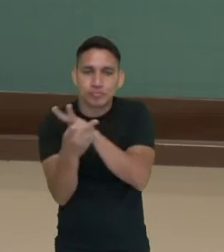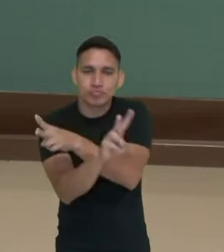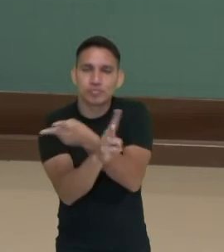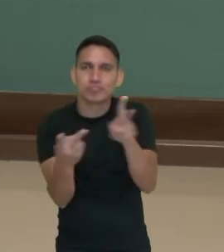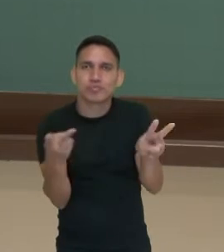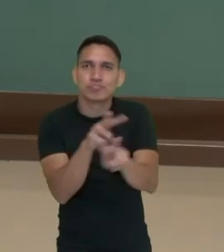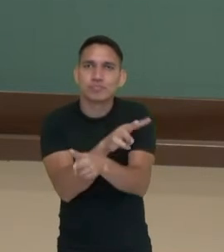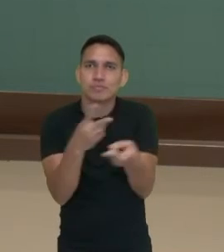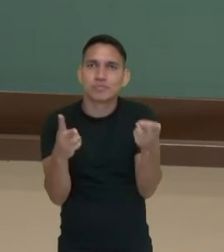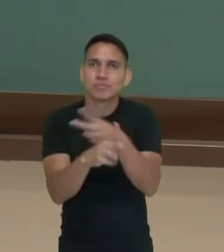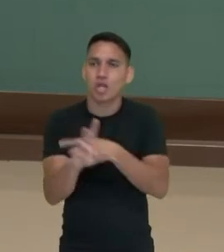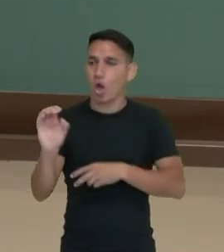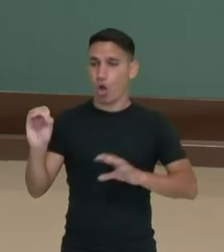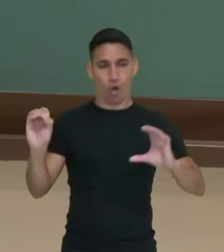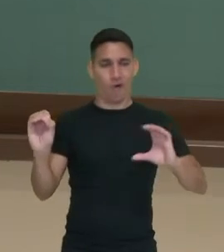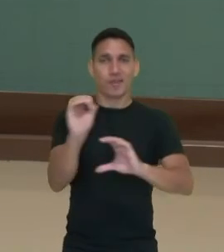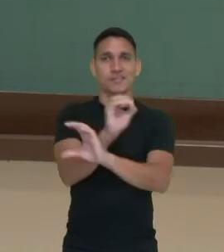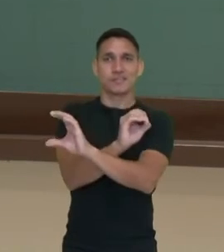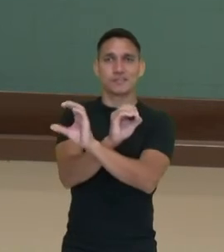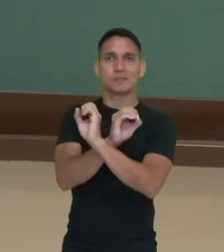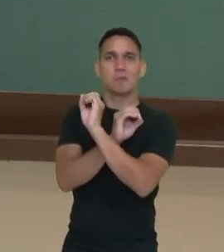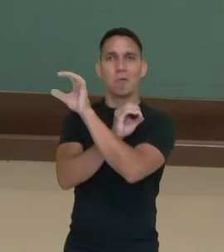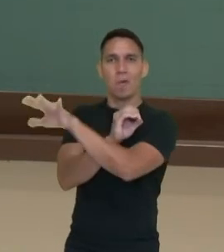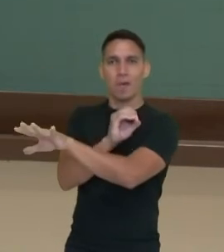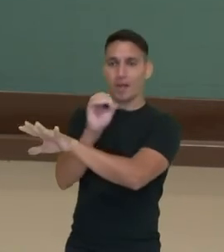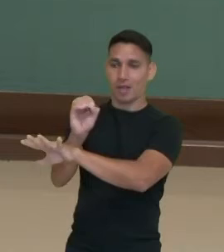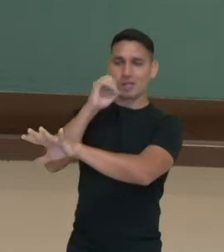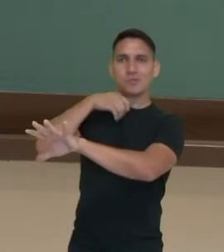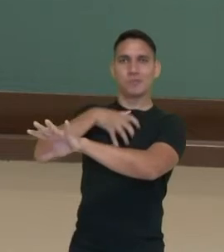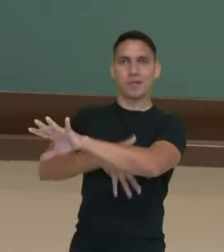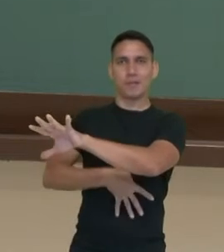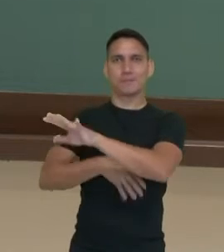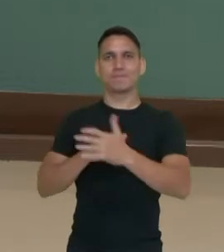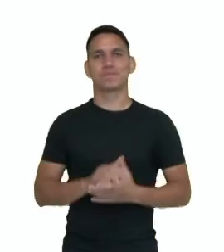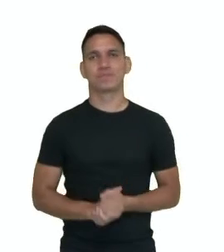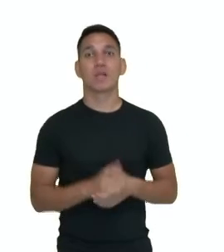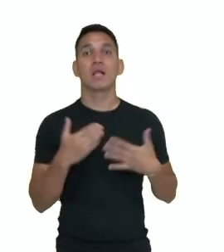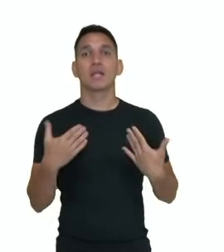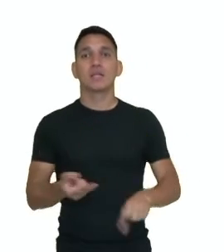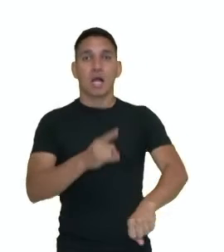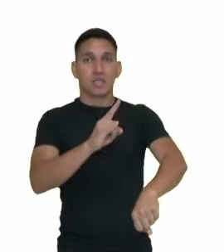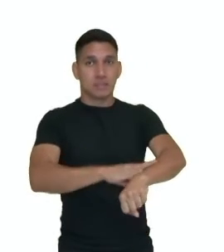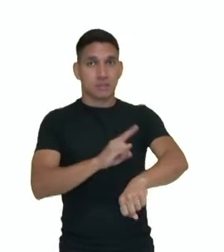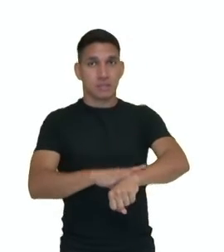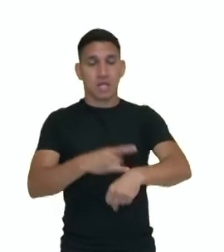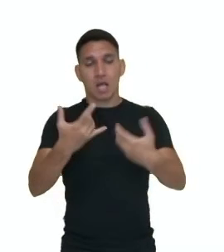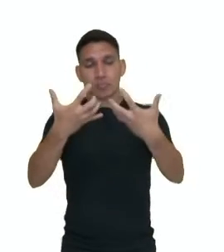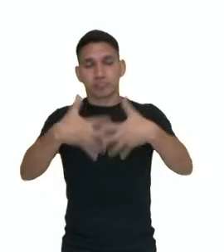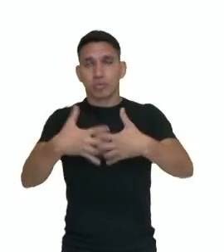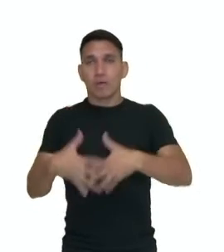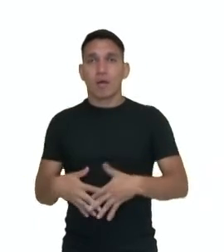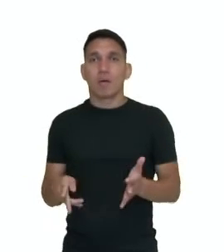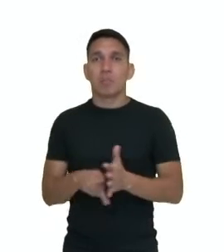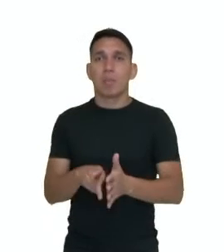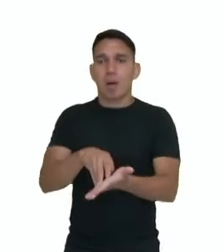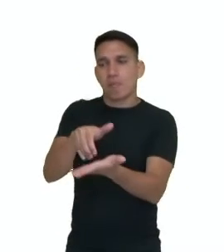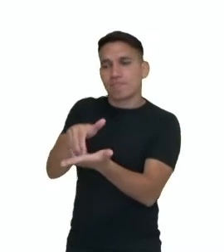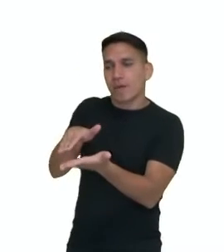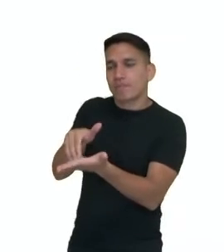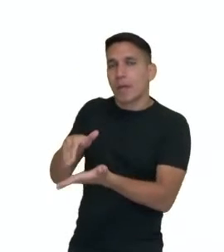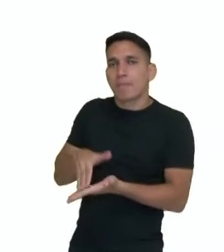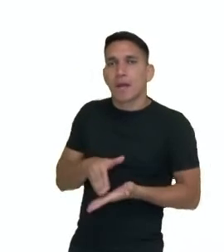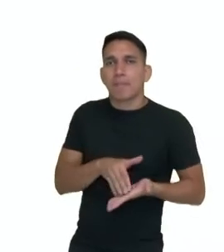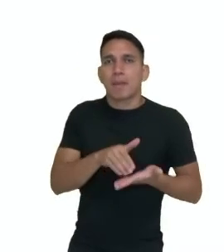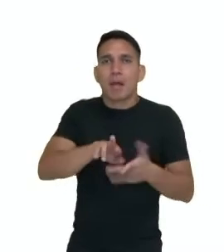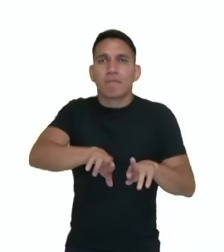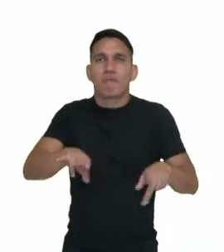entra o oxigênio, certo? O sistema urinário, né? Ele vai fazer a excreta, vai produzir